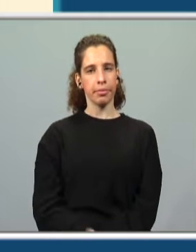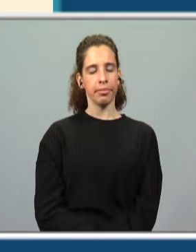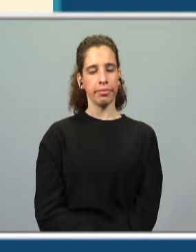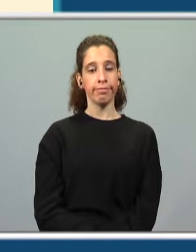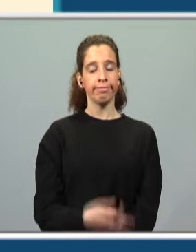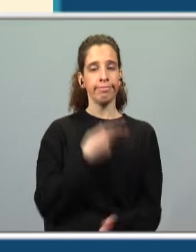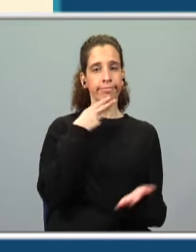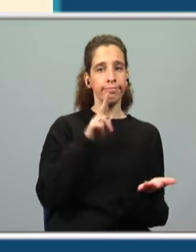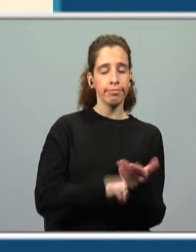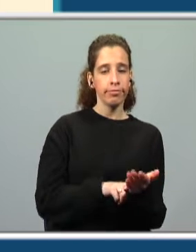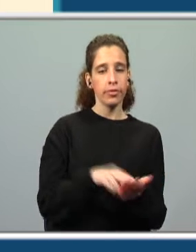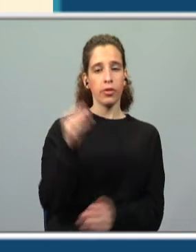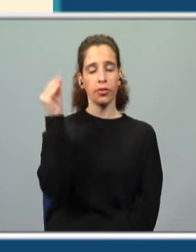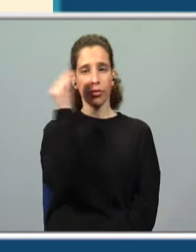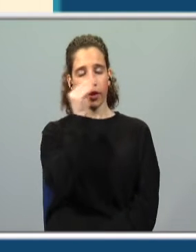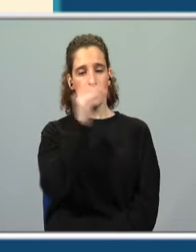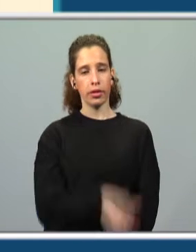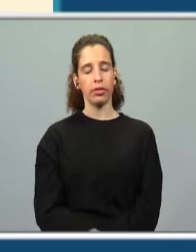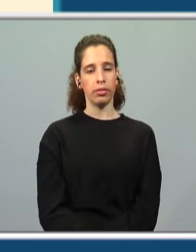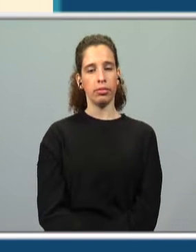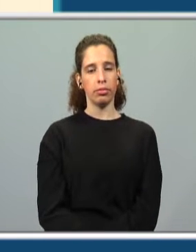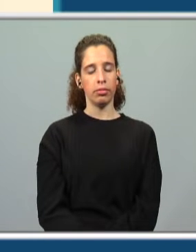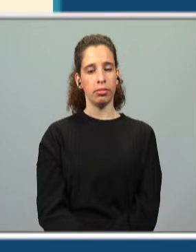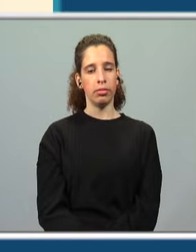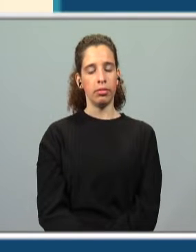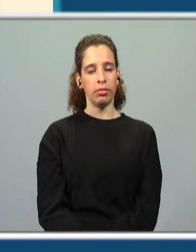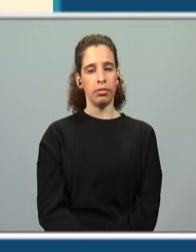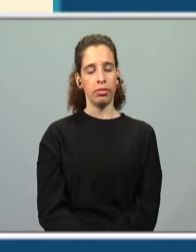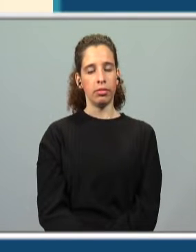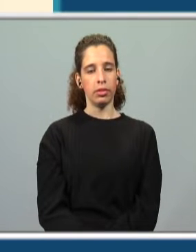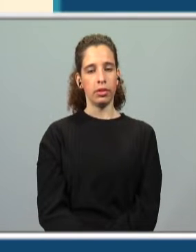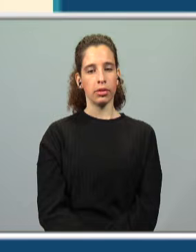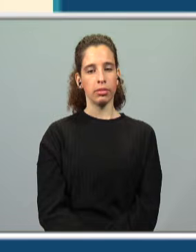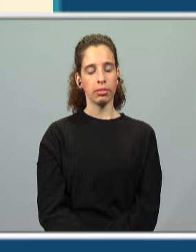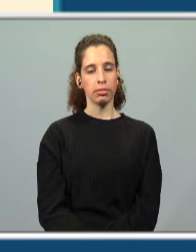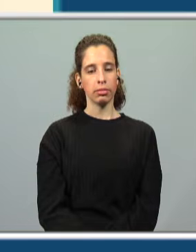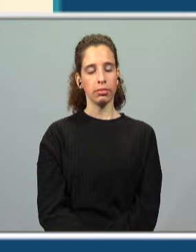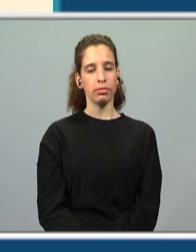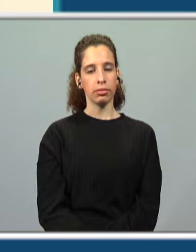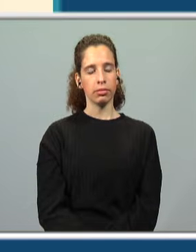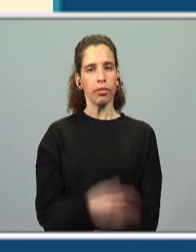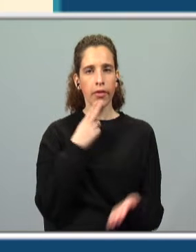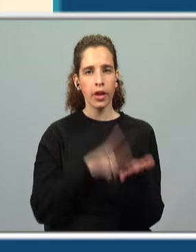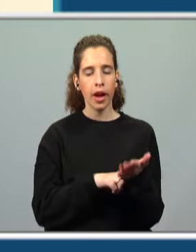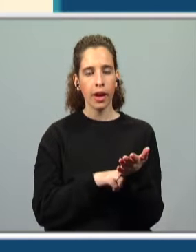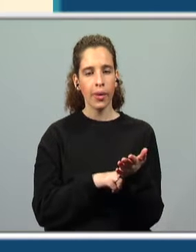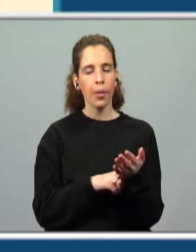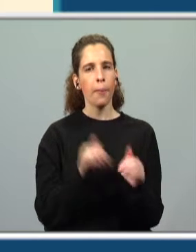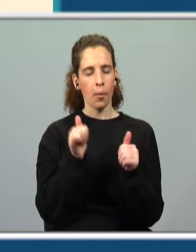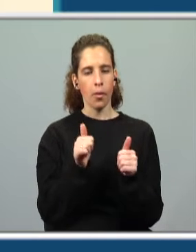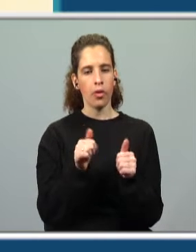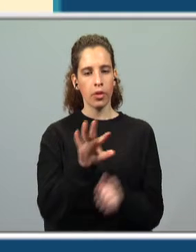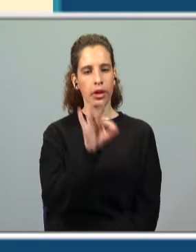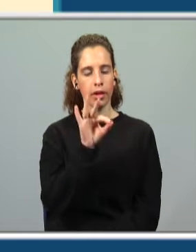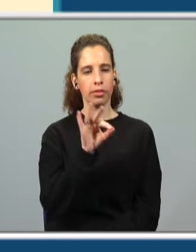então, verdadeiro ou falso? É? Vamos ver. Verdadeiro? Ótimo. Vou já então